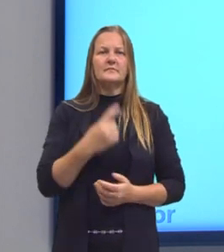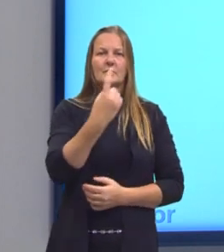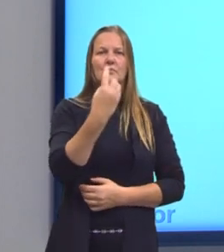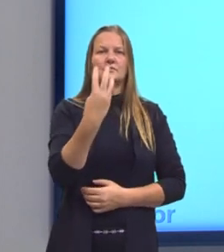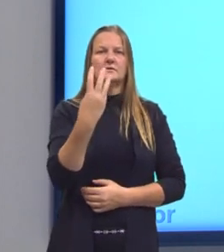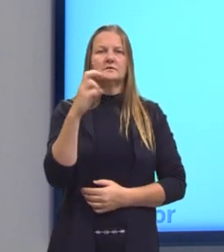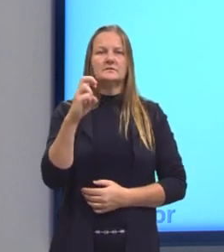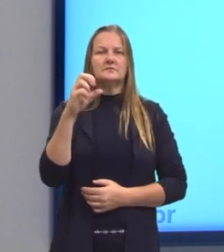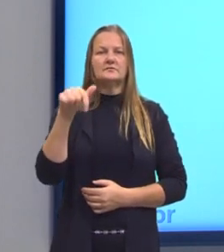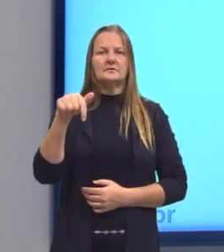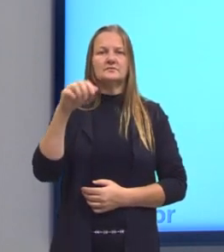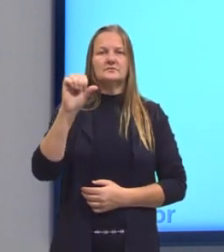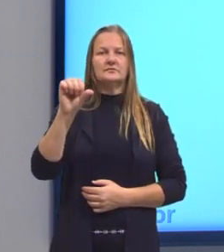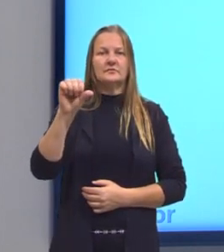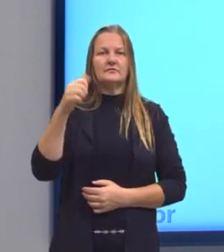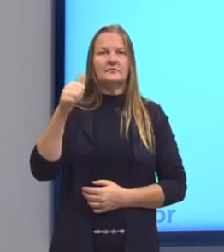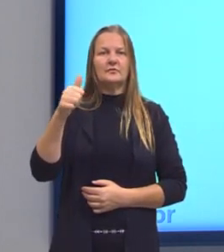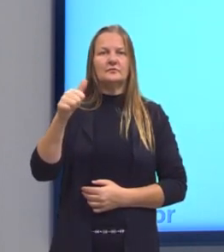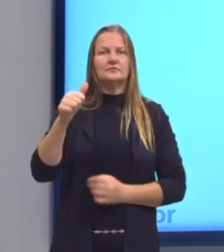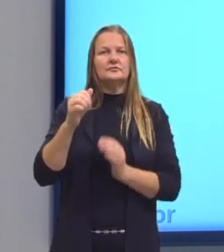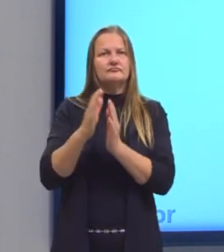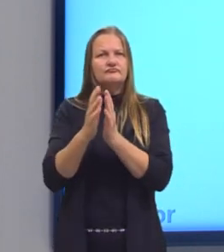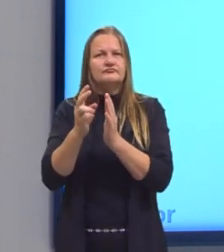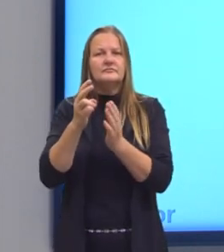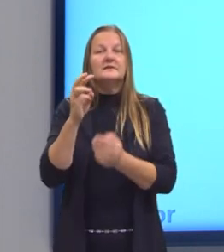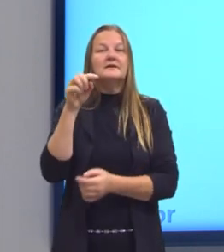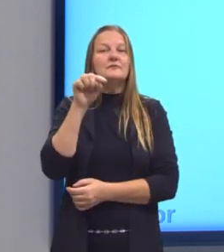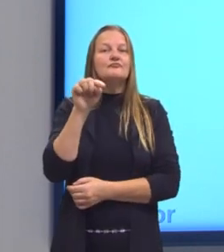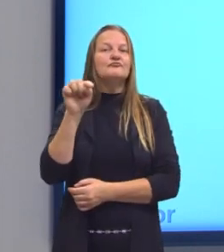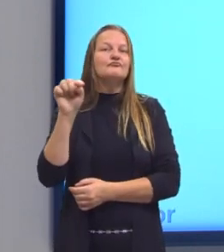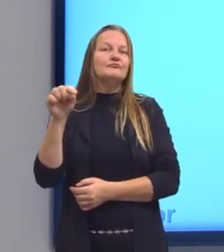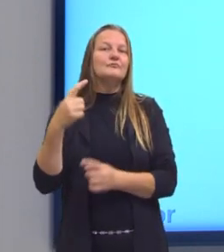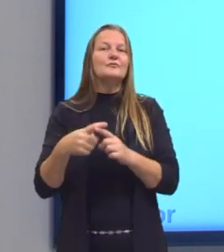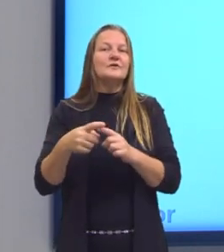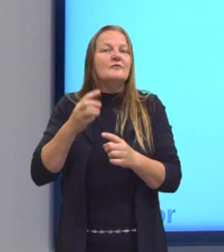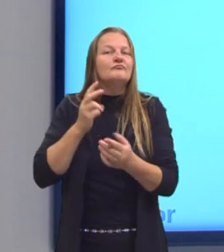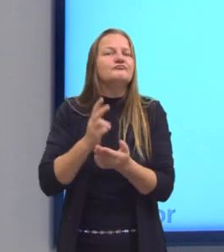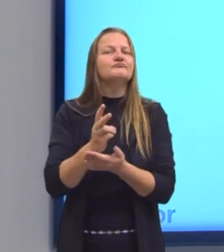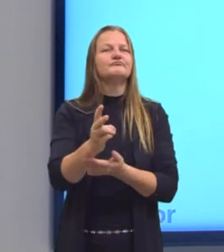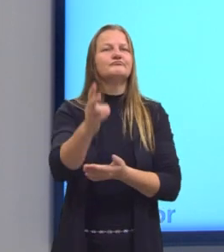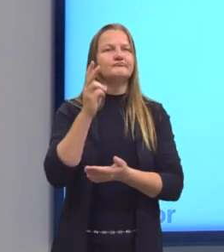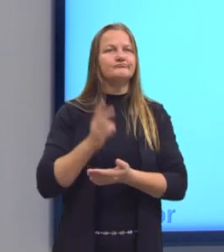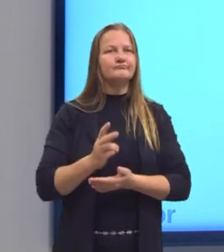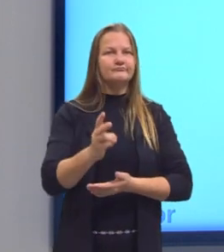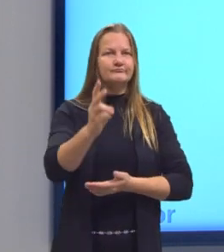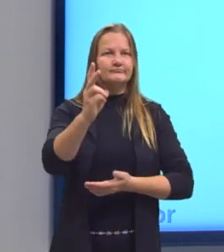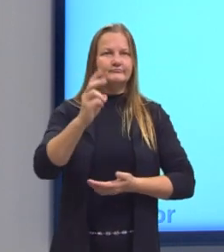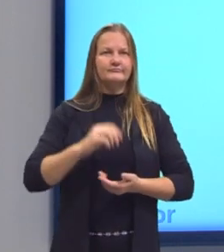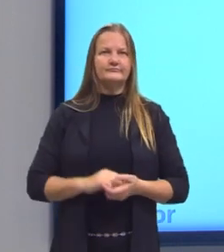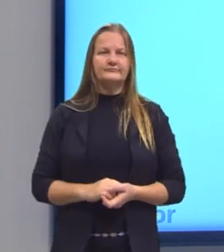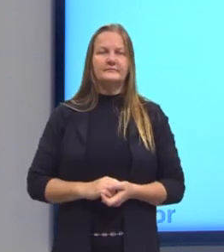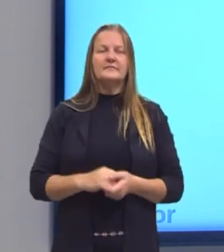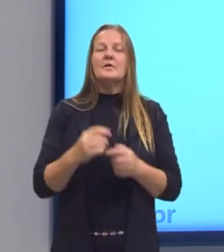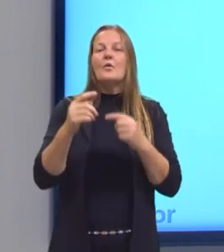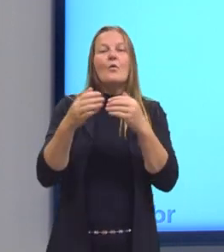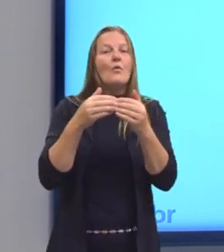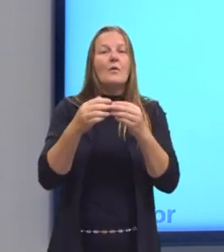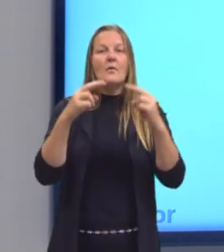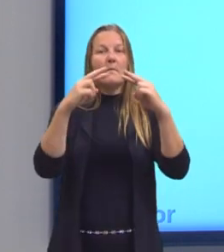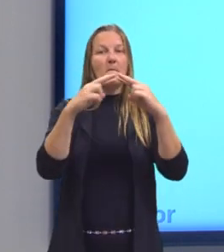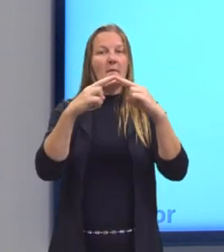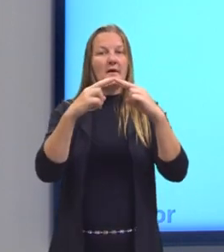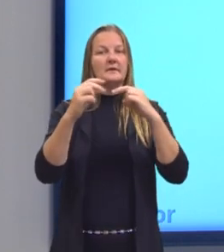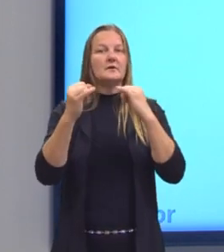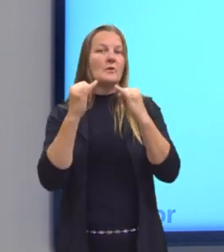cinco, sete, nove, onze. E os três pontinhos indicando a continuidade. Tanto na sequência dos pares,